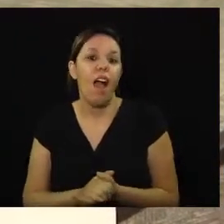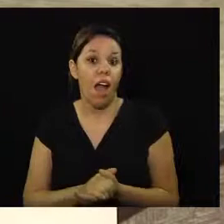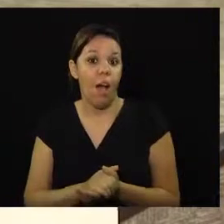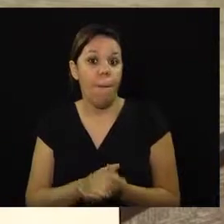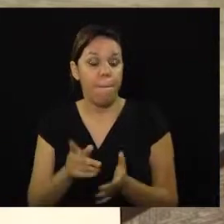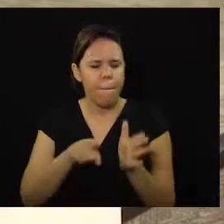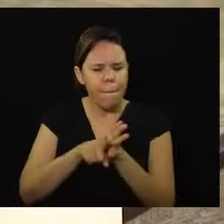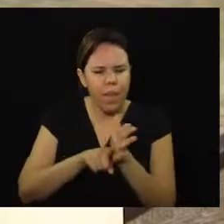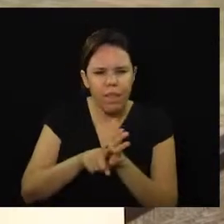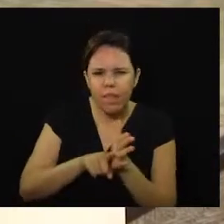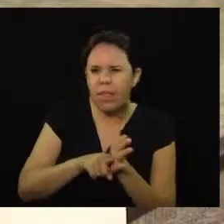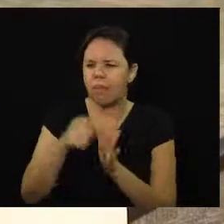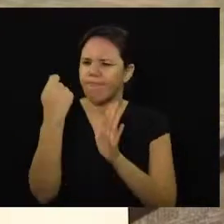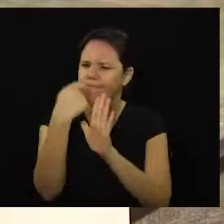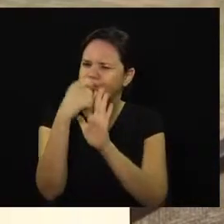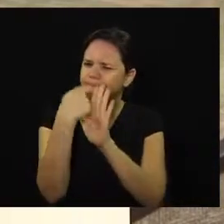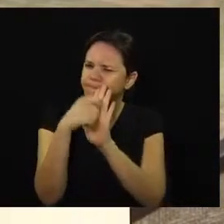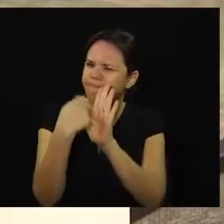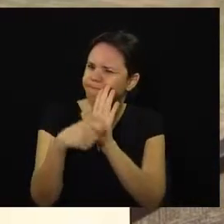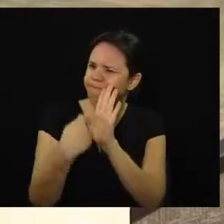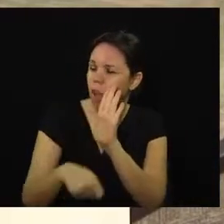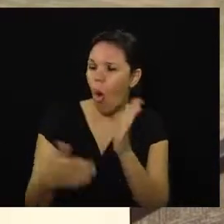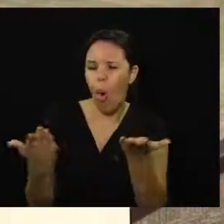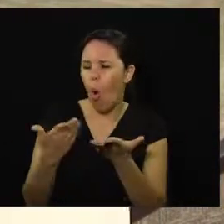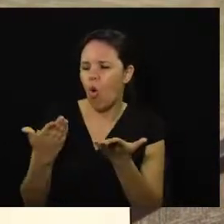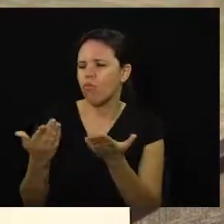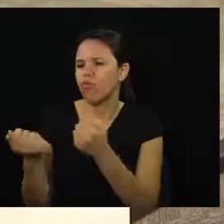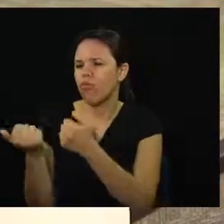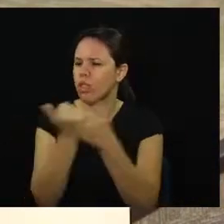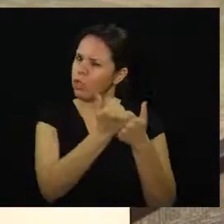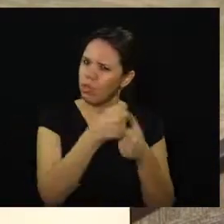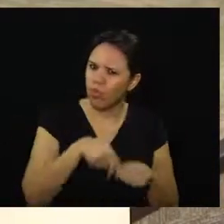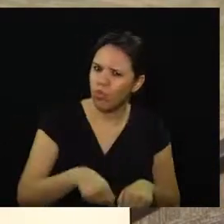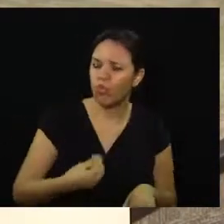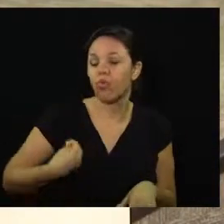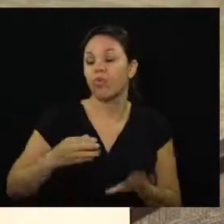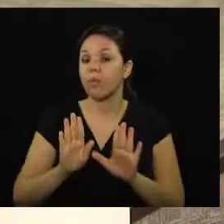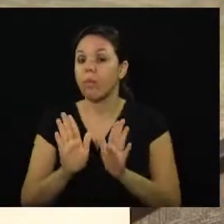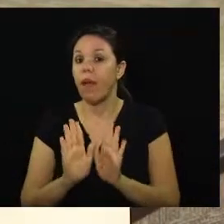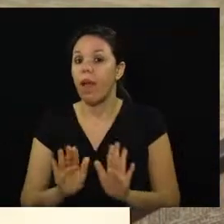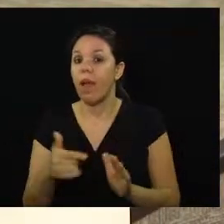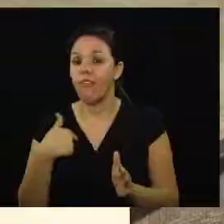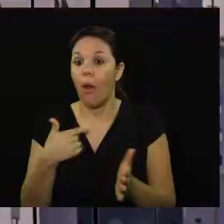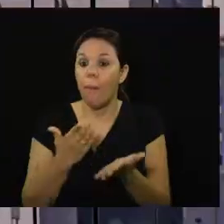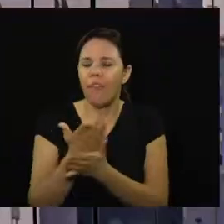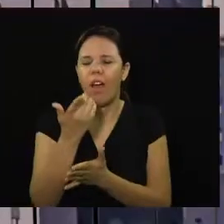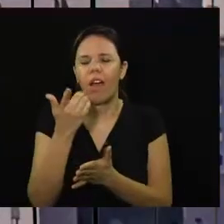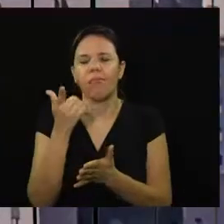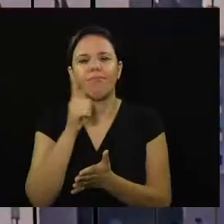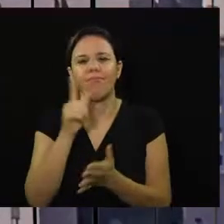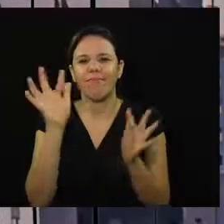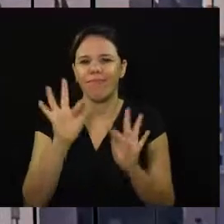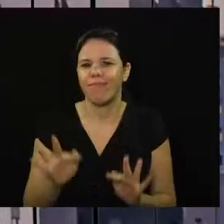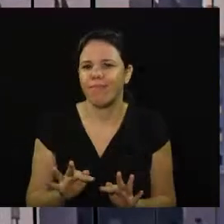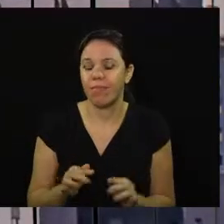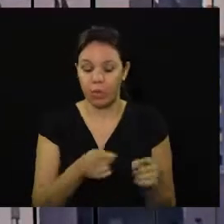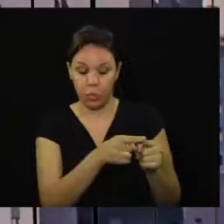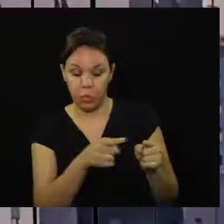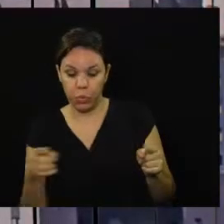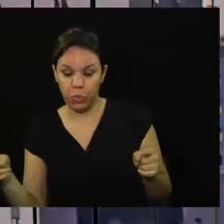aí a gente começou a escrever o e-mail suplente, que hoje não está aqui. Aí quando foi aprovado foi um momento muito feliz. Durante a